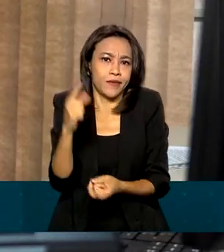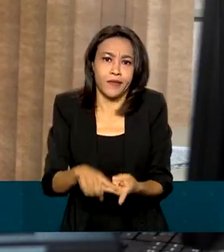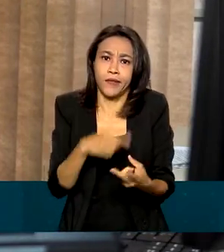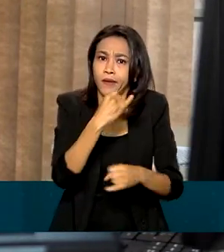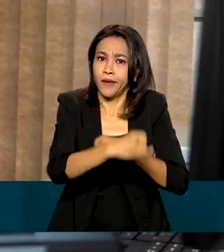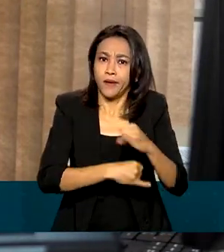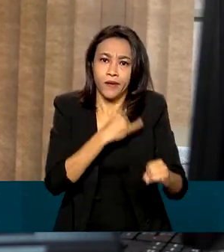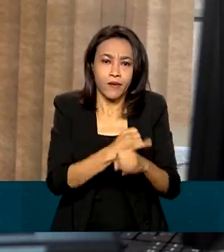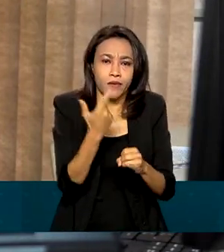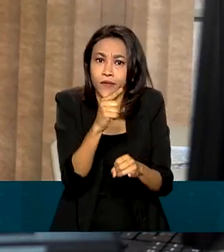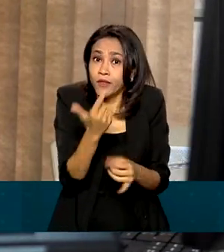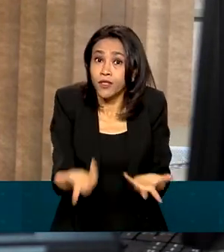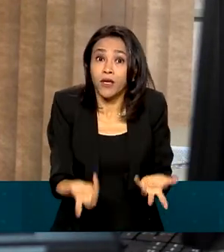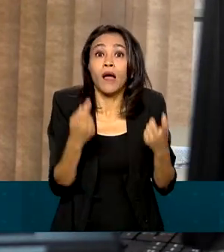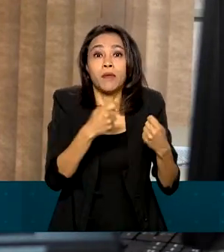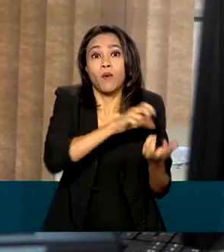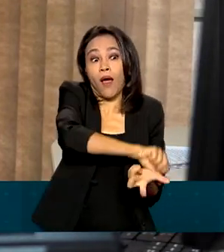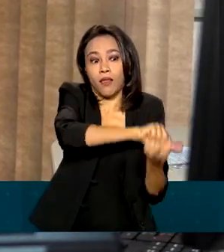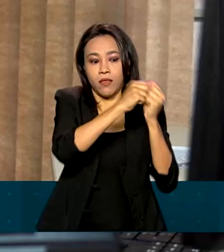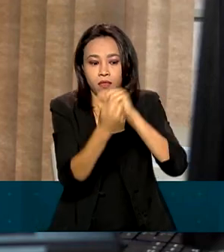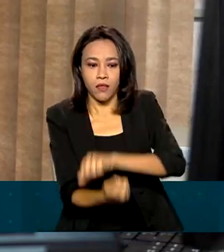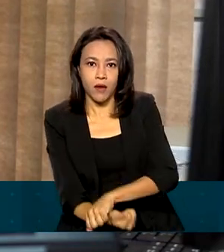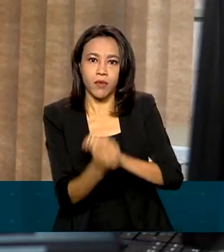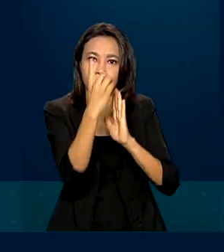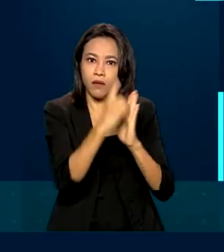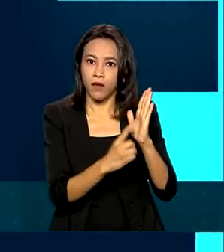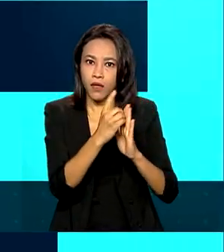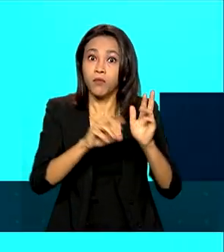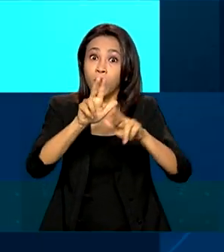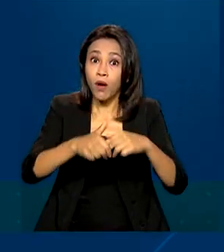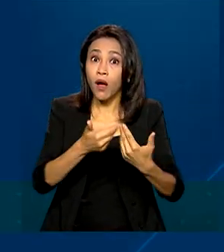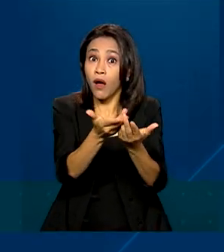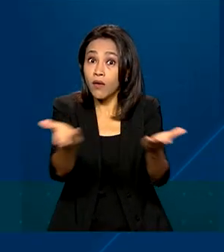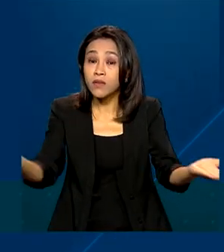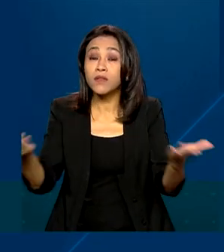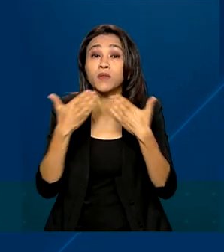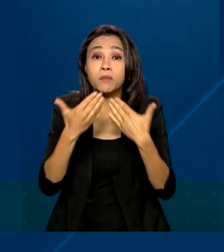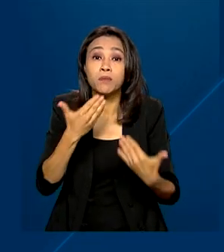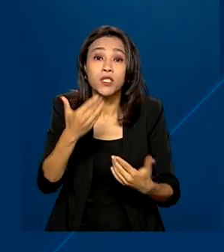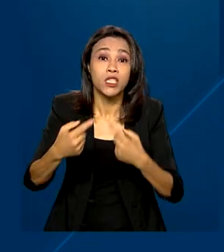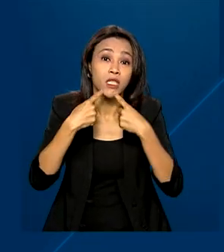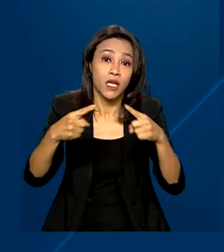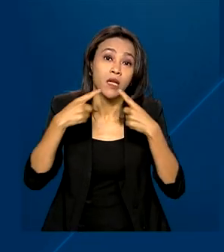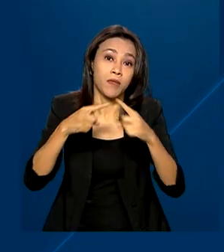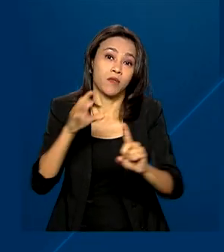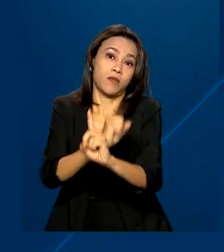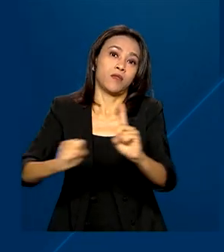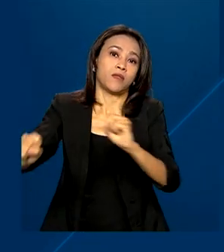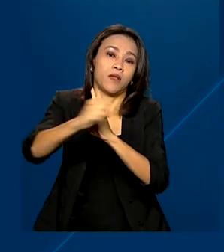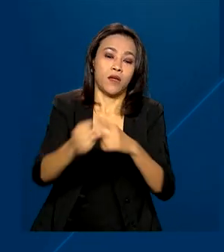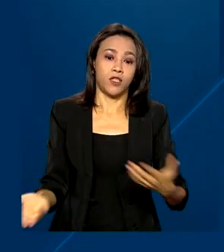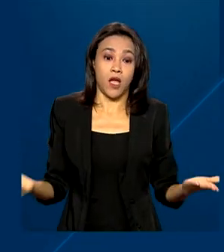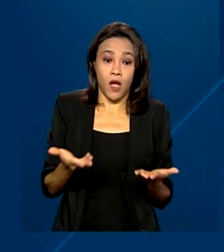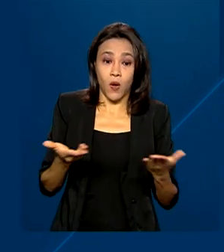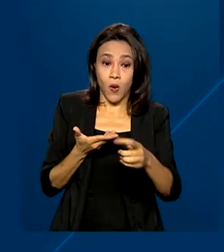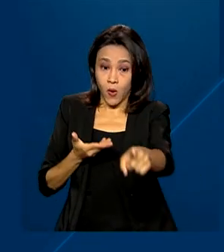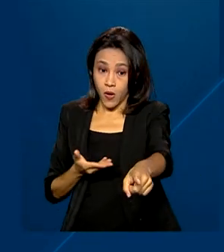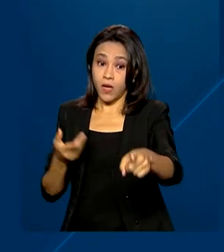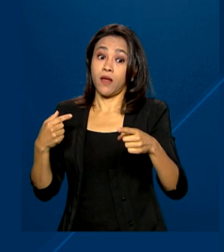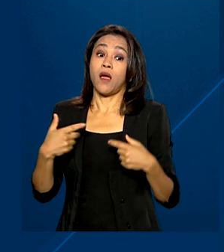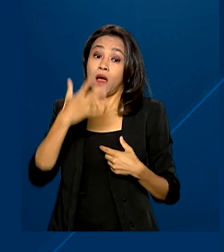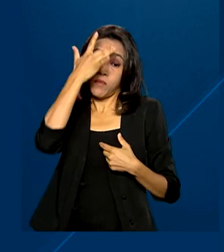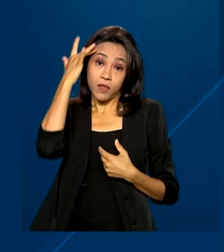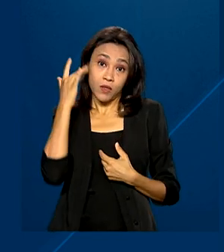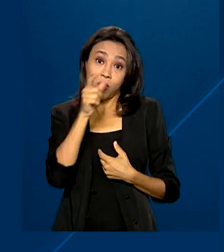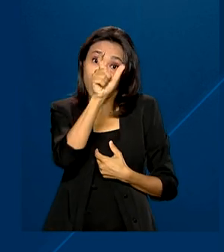necessidade de se adaptar pela demanda do consumidor. Pelas novas regras para o saque, agora o consumidor